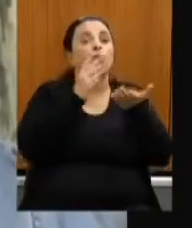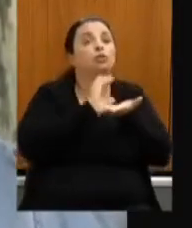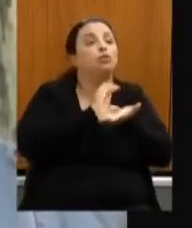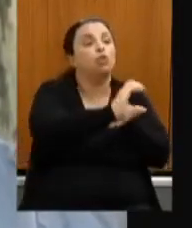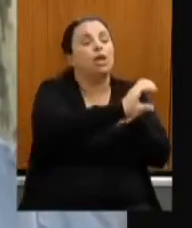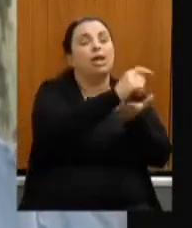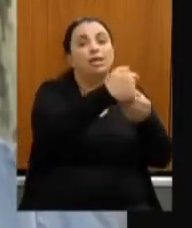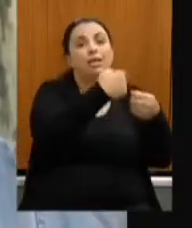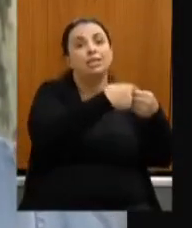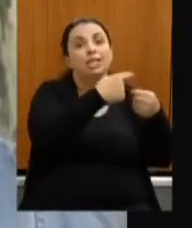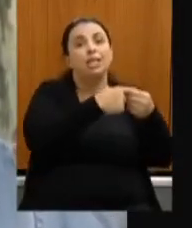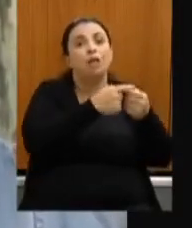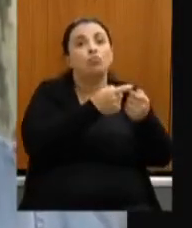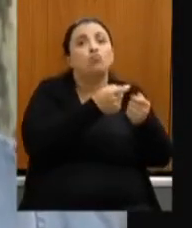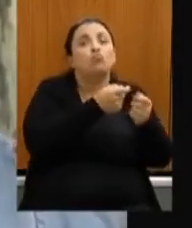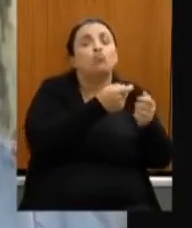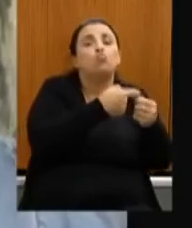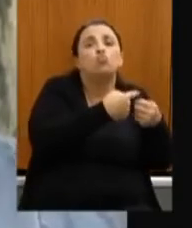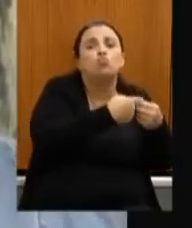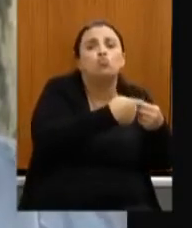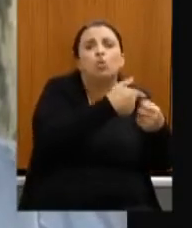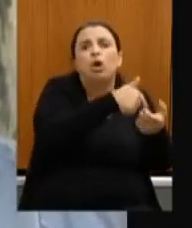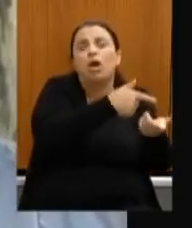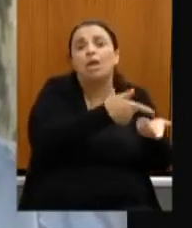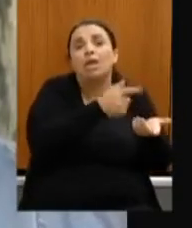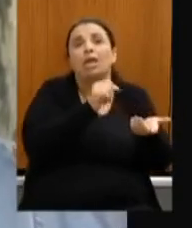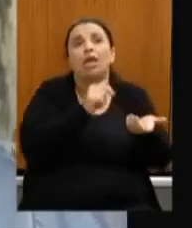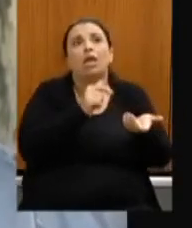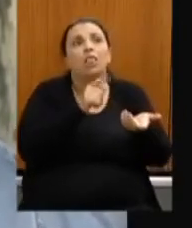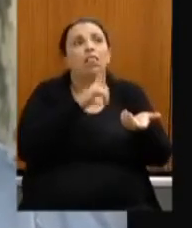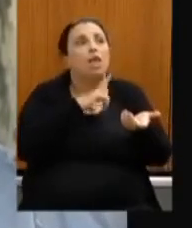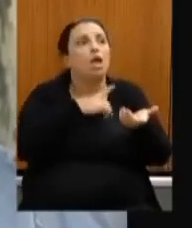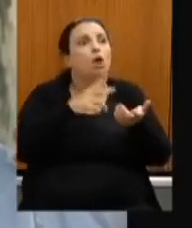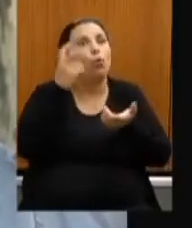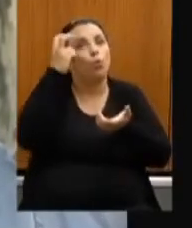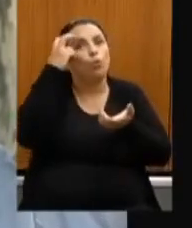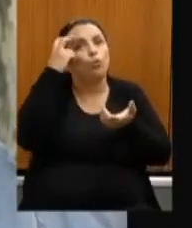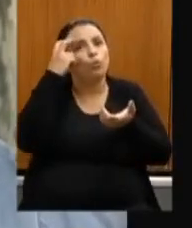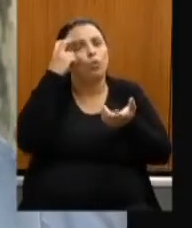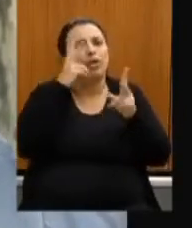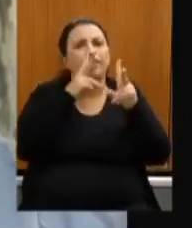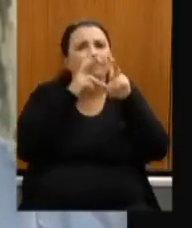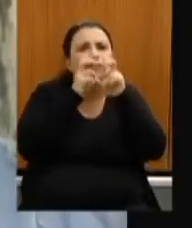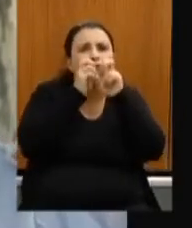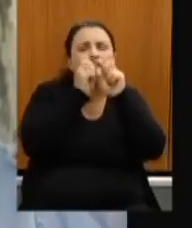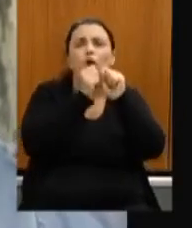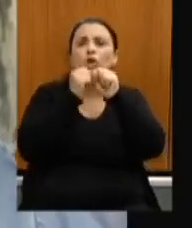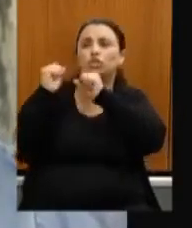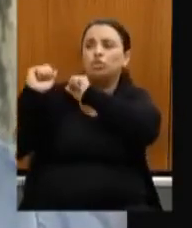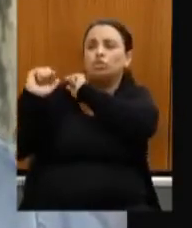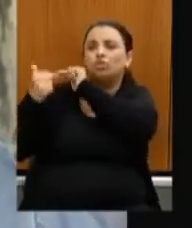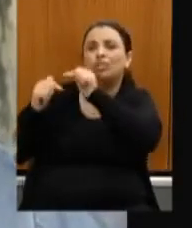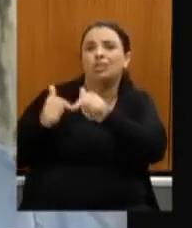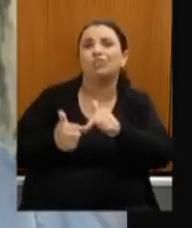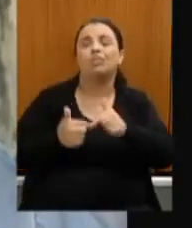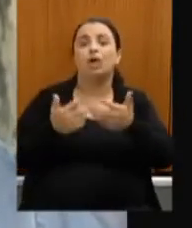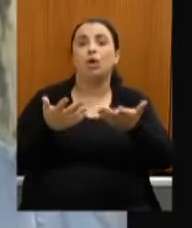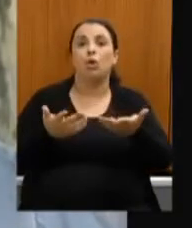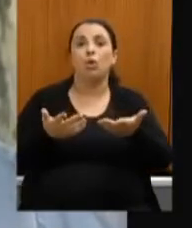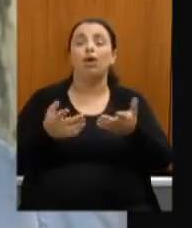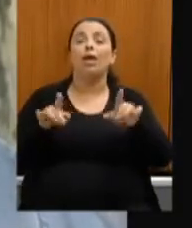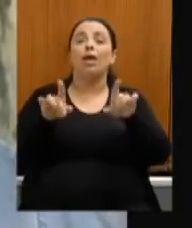municípios onde existe efetivamente a cultura de raiz o turismo maravilhoso como nós temos aqui